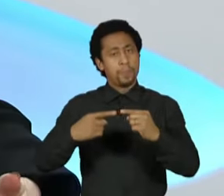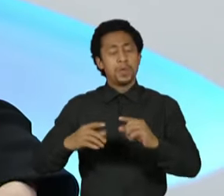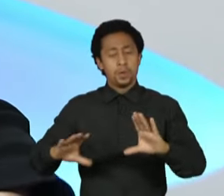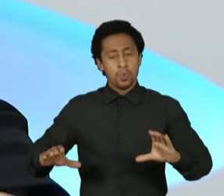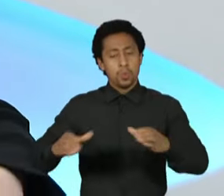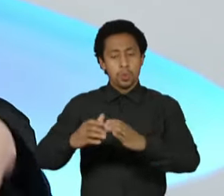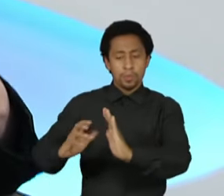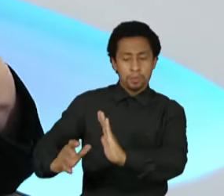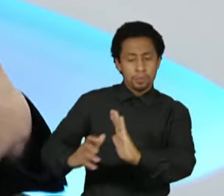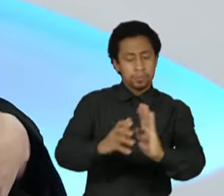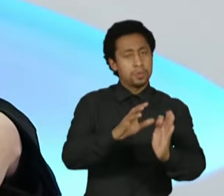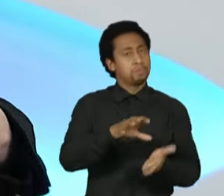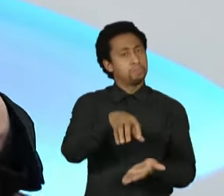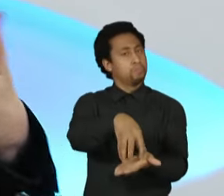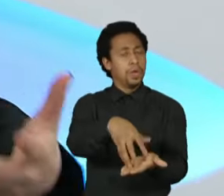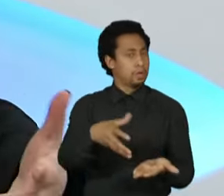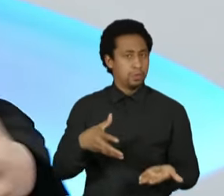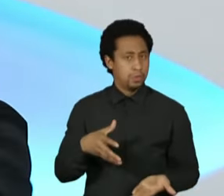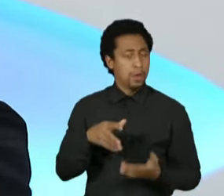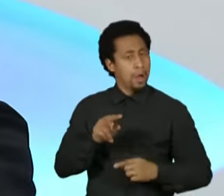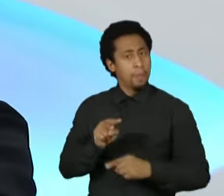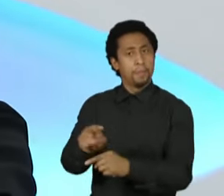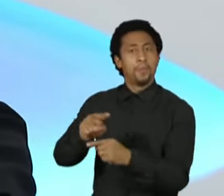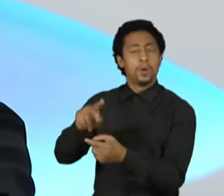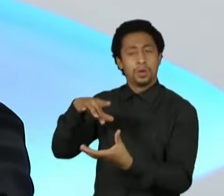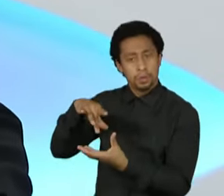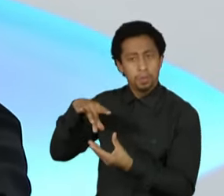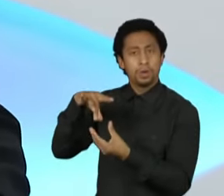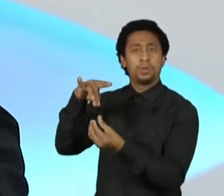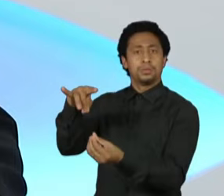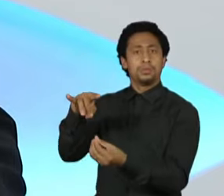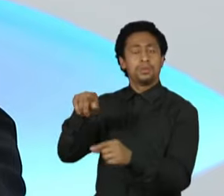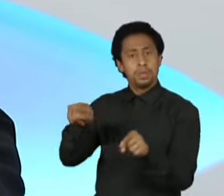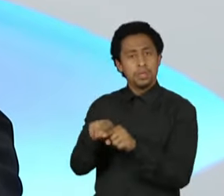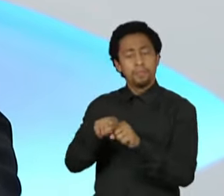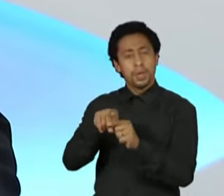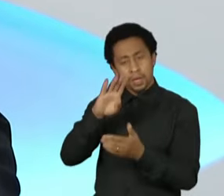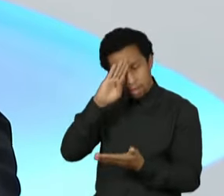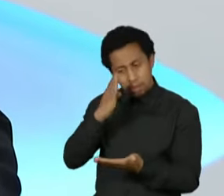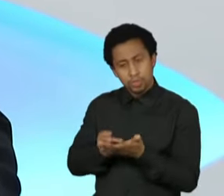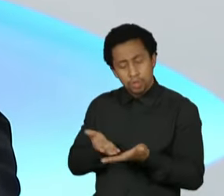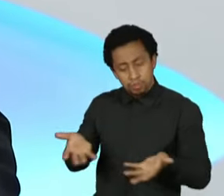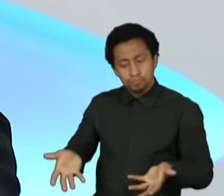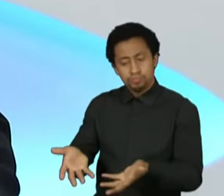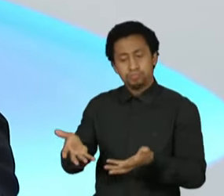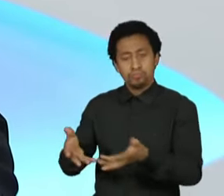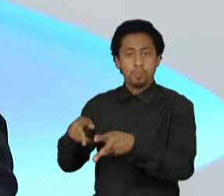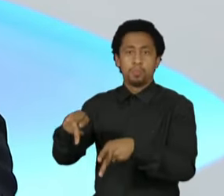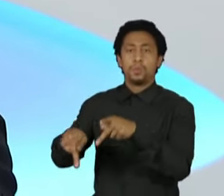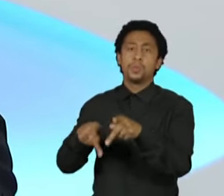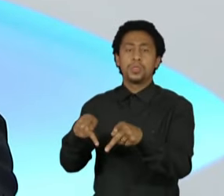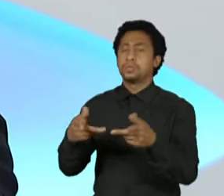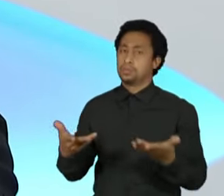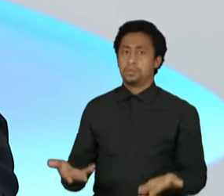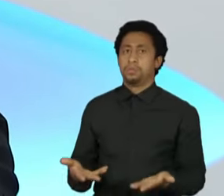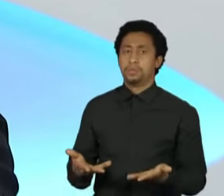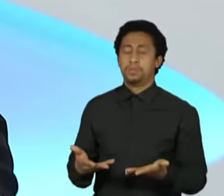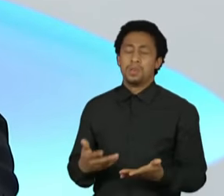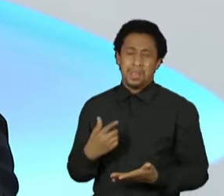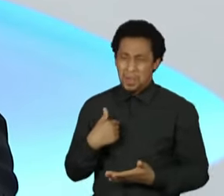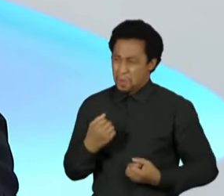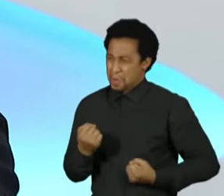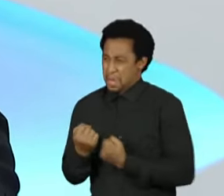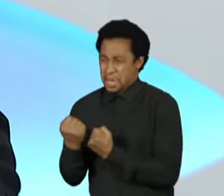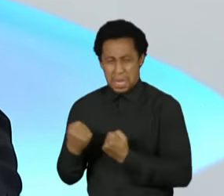brasileira, inclusive que, na sua soberania popular, tem o direito a ter opções. A única coisa que nós não podemos fazer